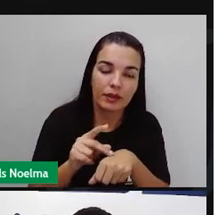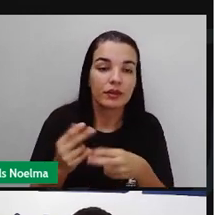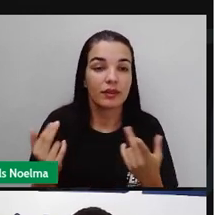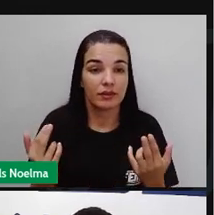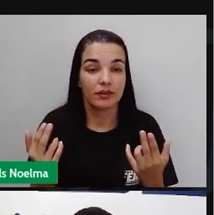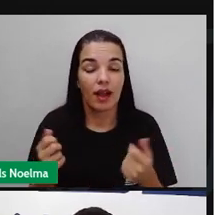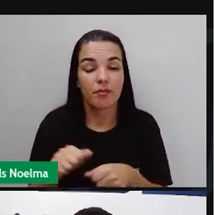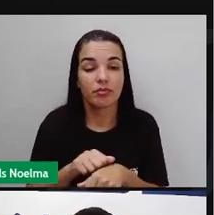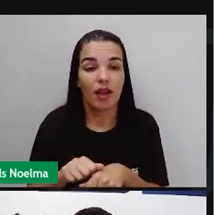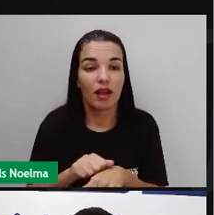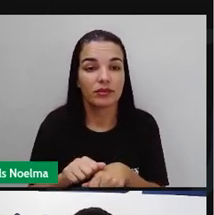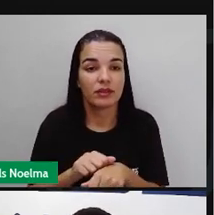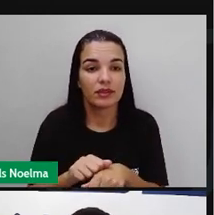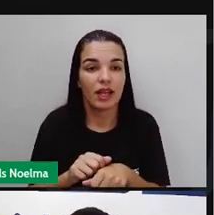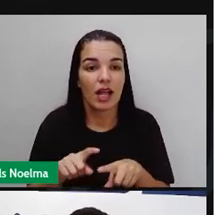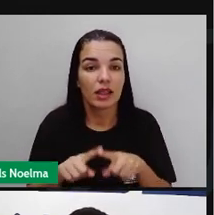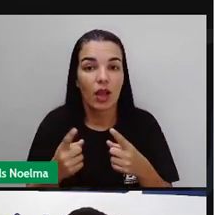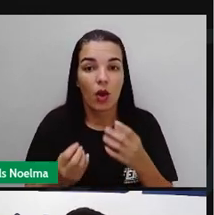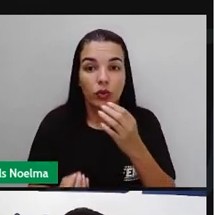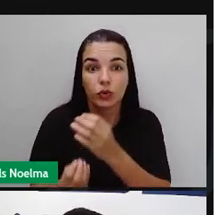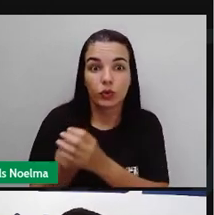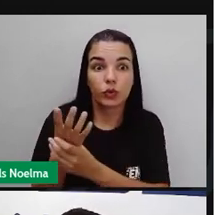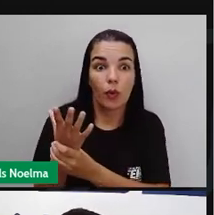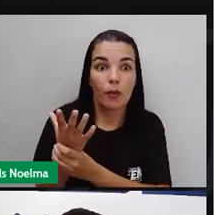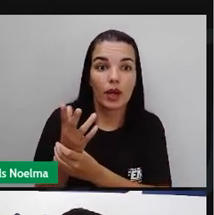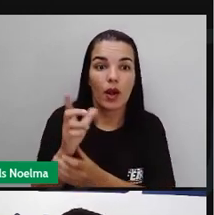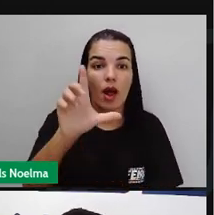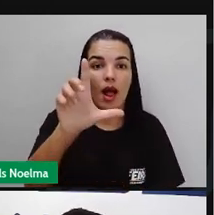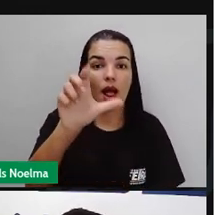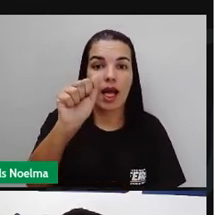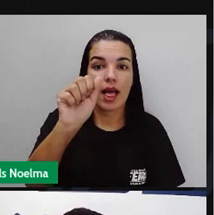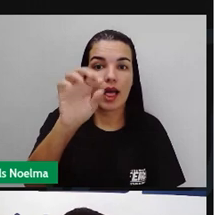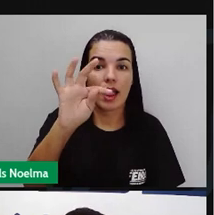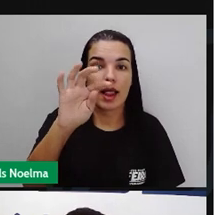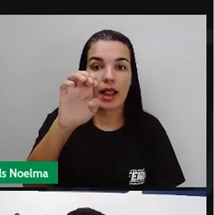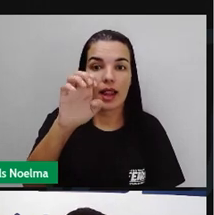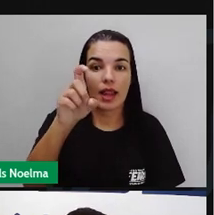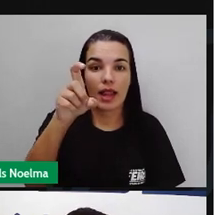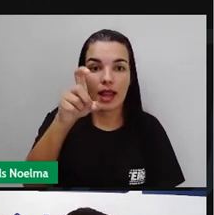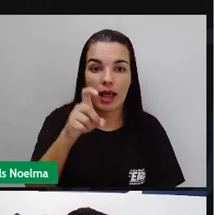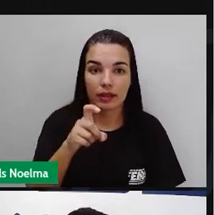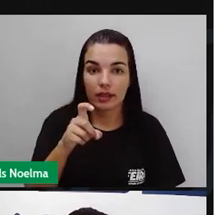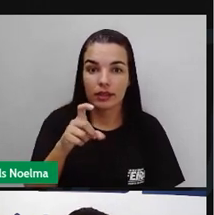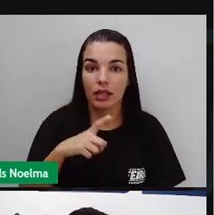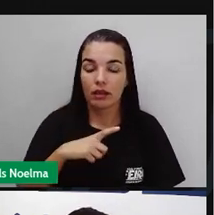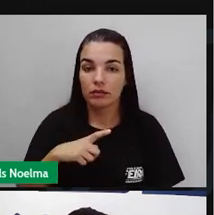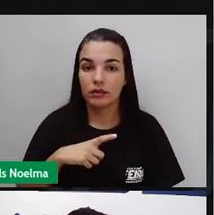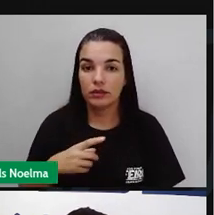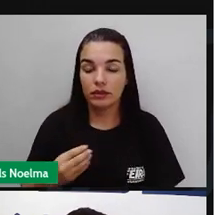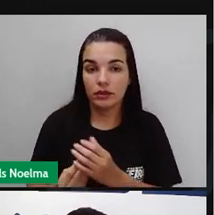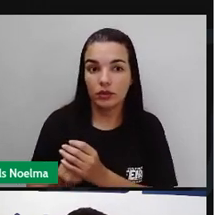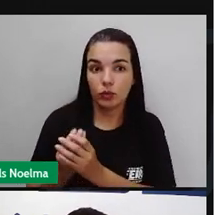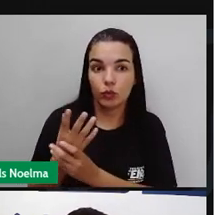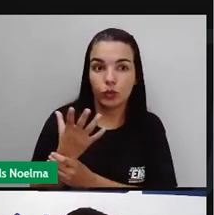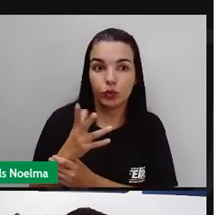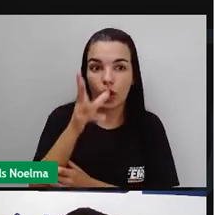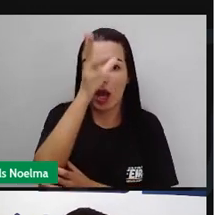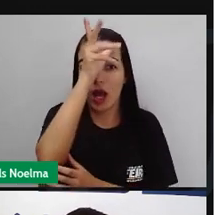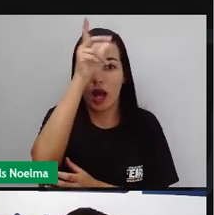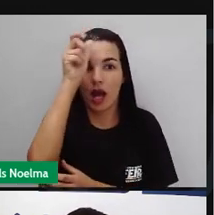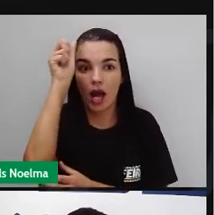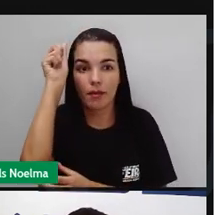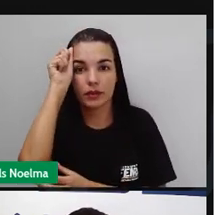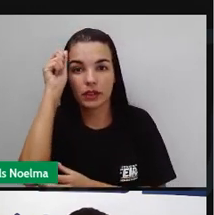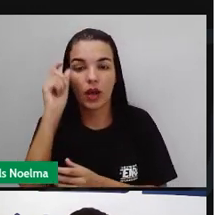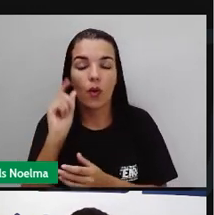látex extraído da seringueira que é uma planta nativa da região norte do país estudada na fabricação da borracha fez com que